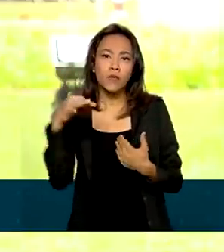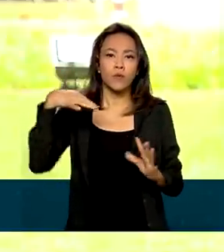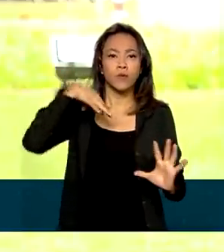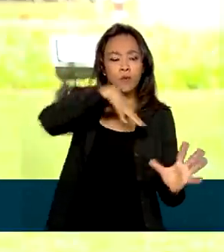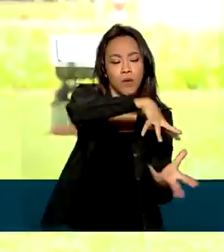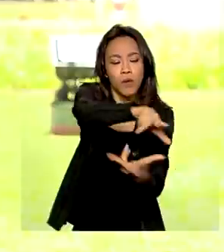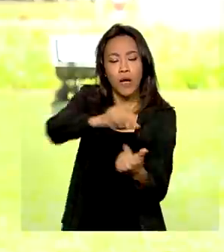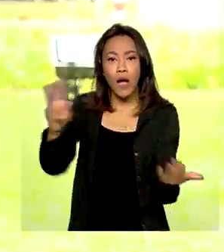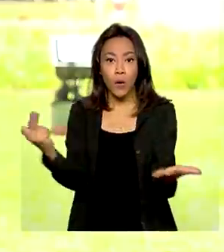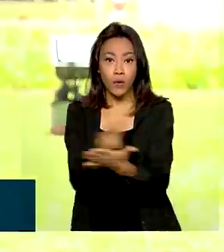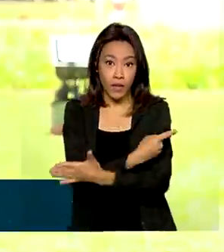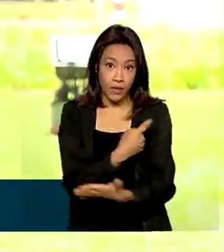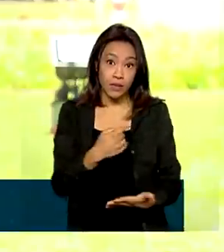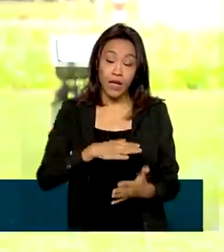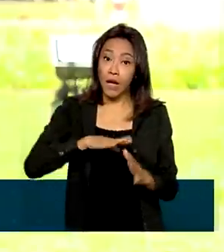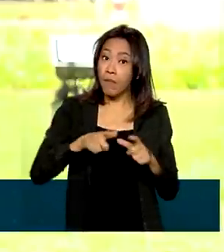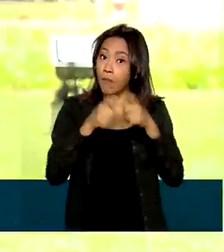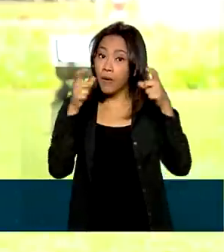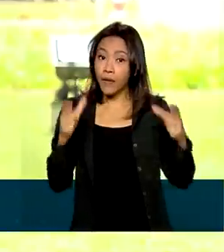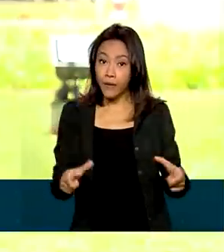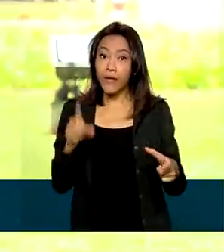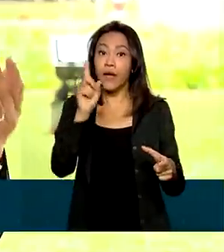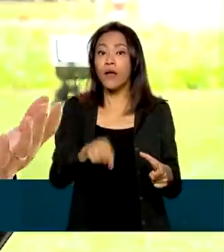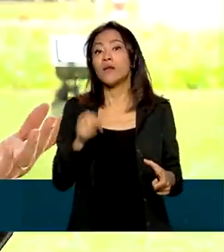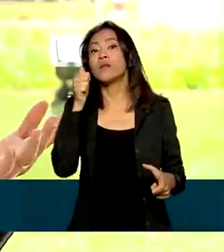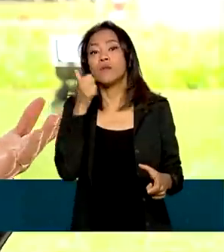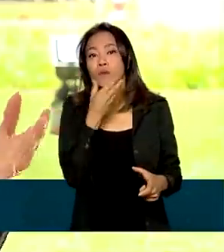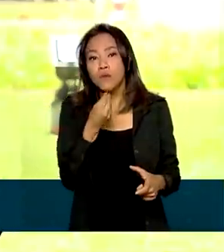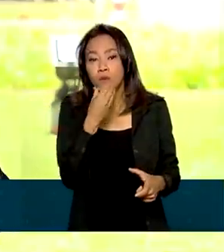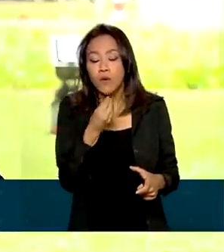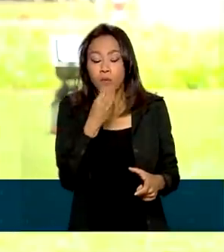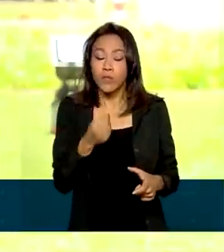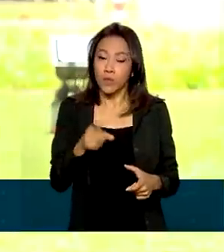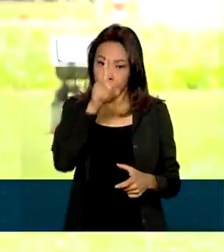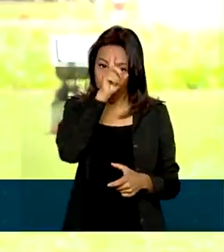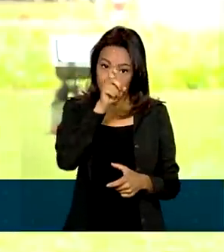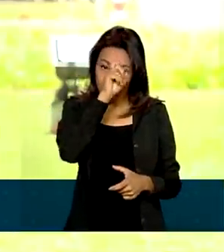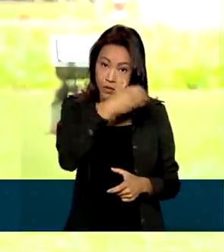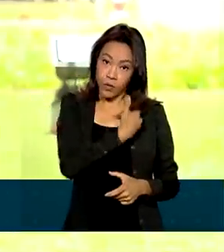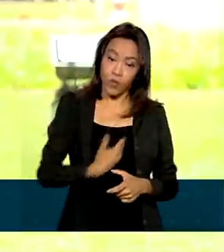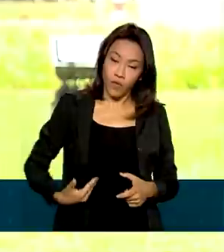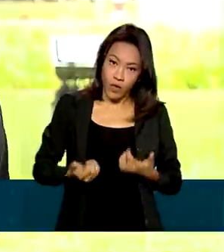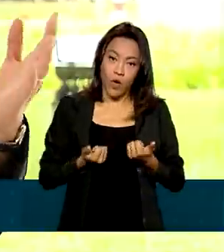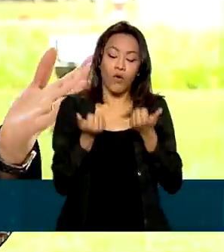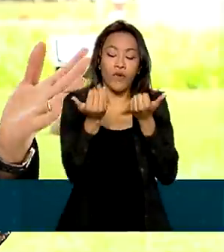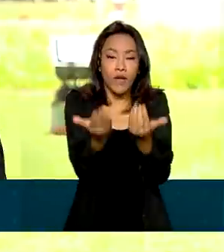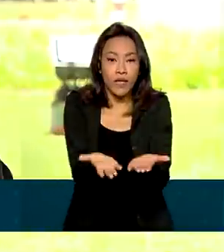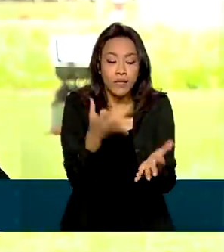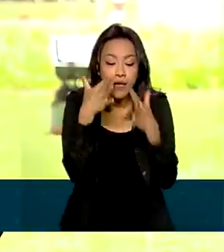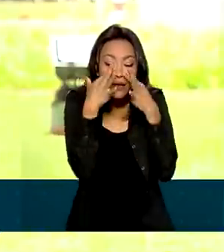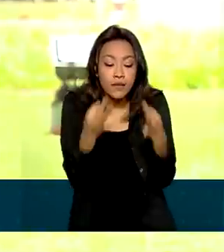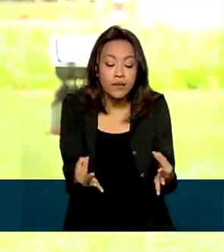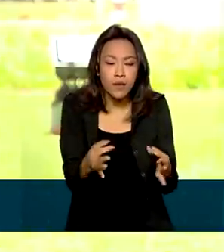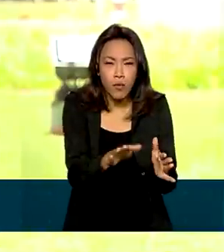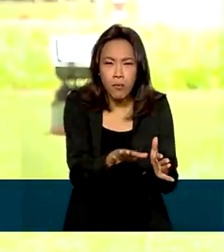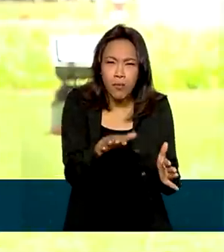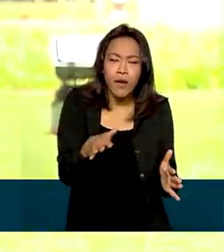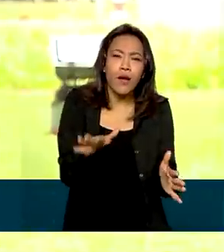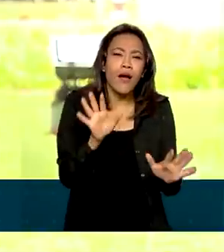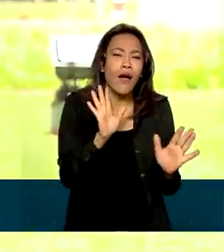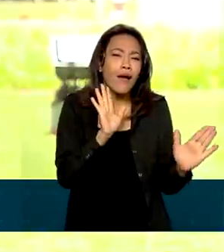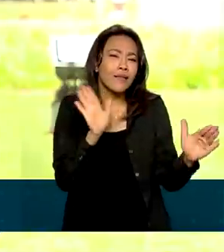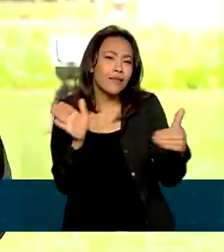incidência é em pessoas do sexo masculino. O Sistema Único de Saúde oferece atendimento, desde a atenção primária até a atenção